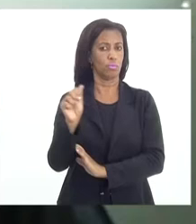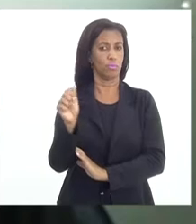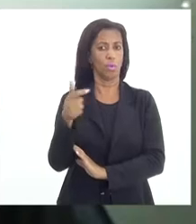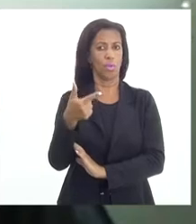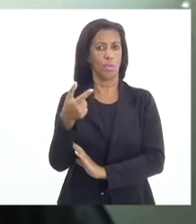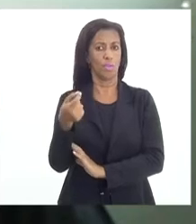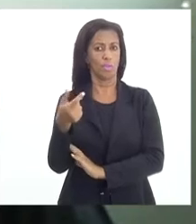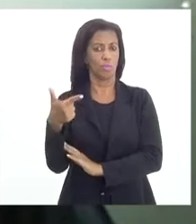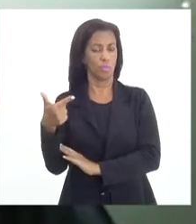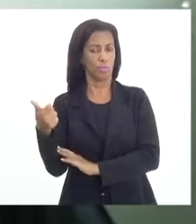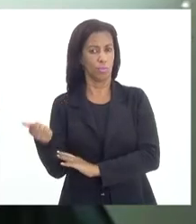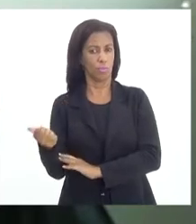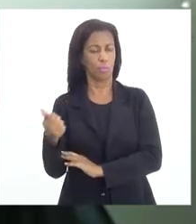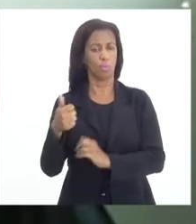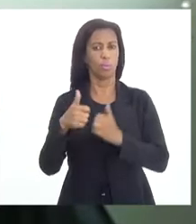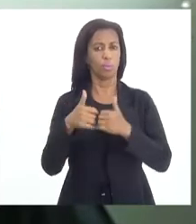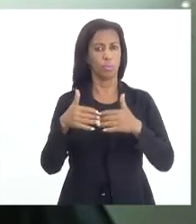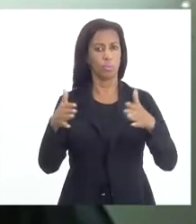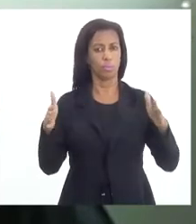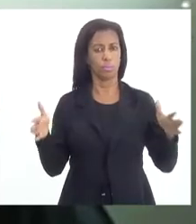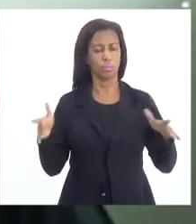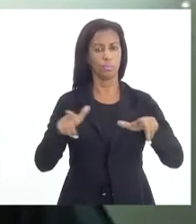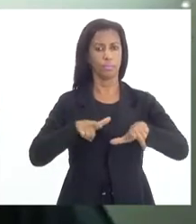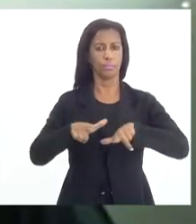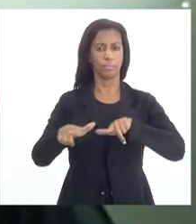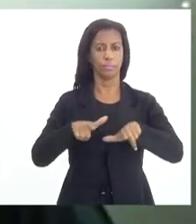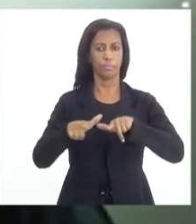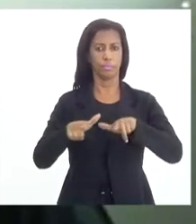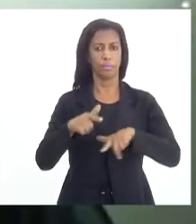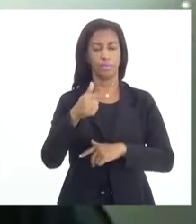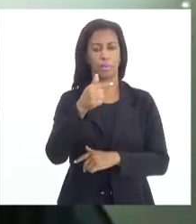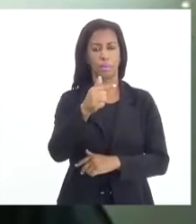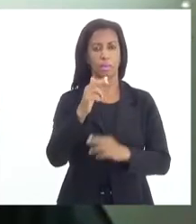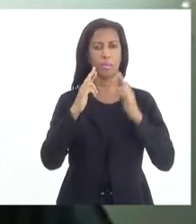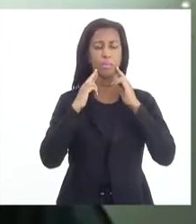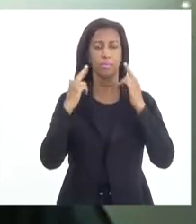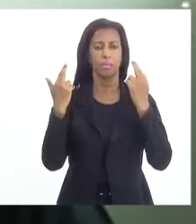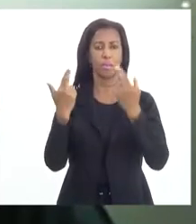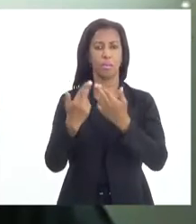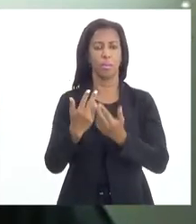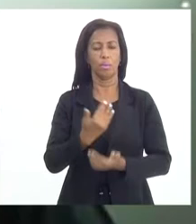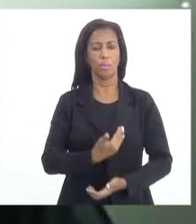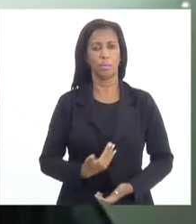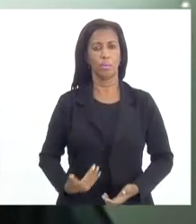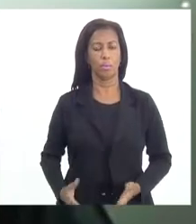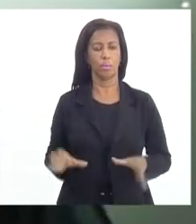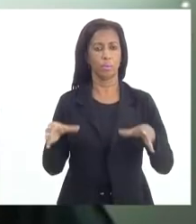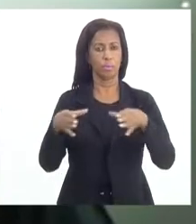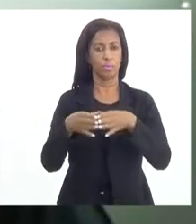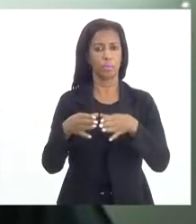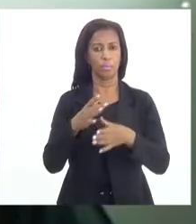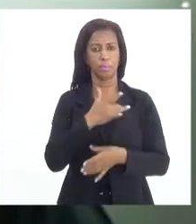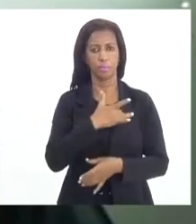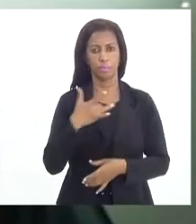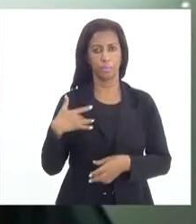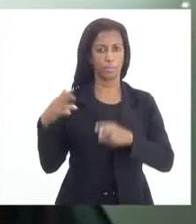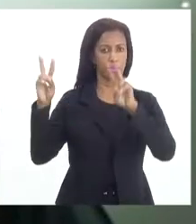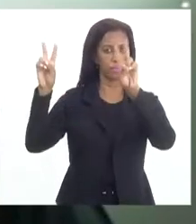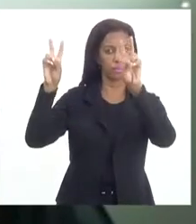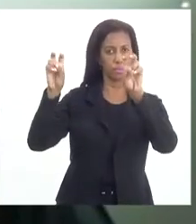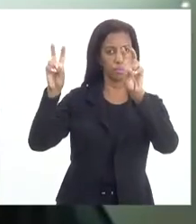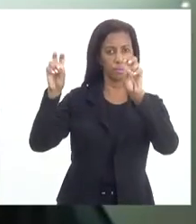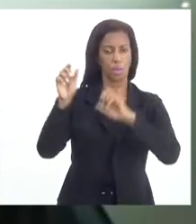2021, declaro abertos os trabalhos da sétima audiência pública da Comissão de Saúde com o tema